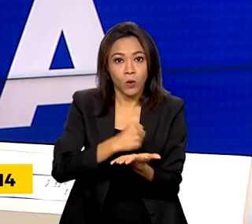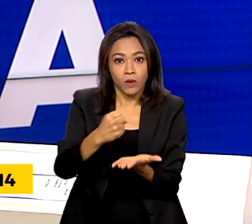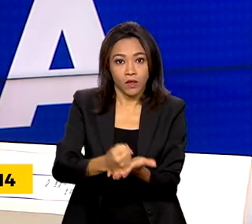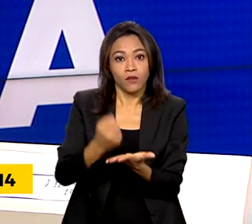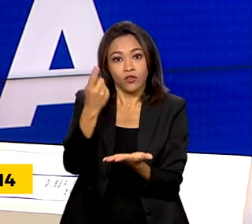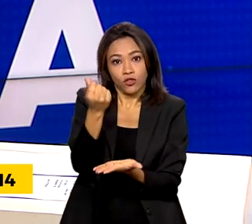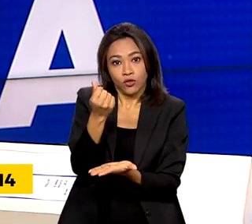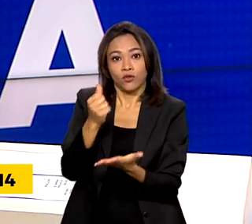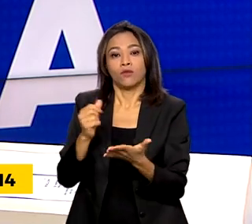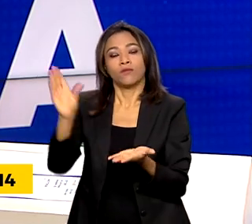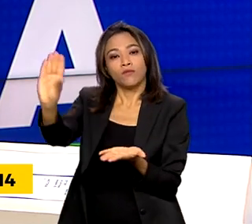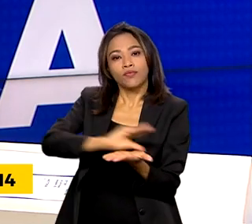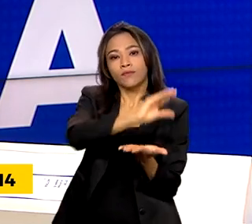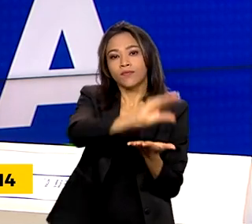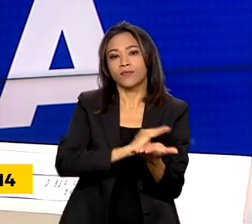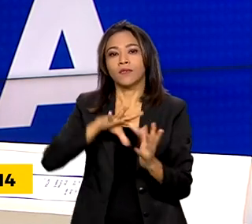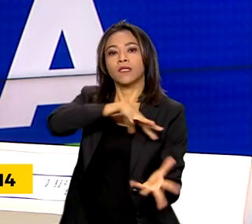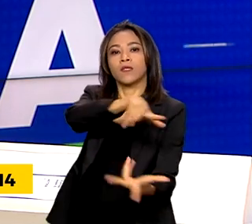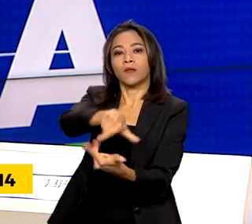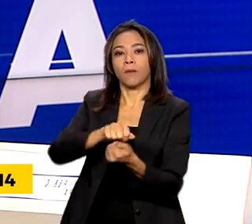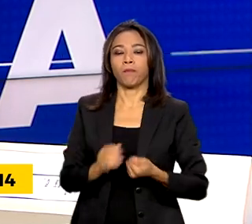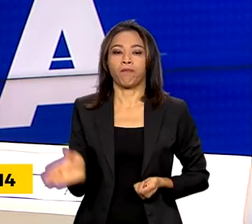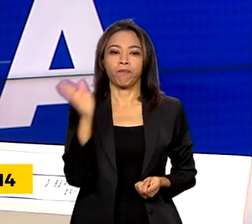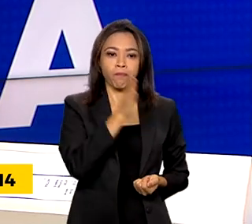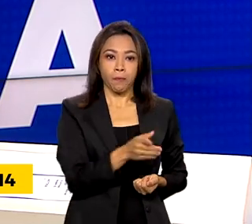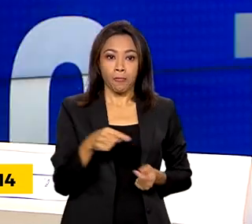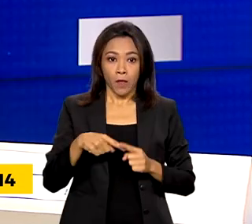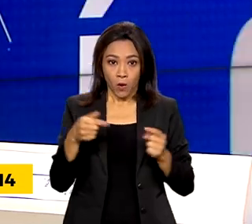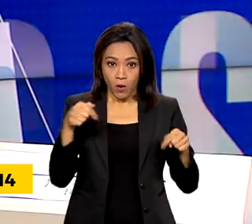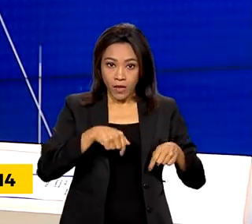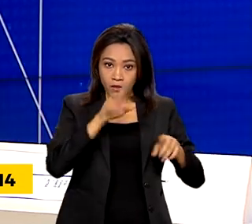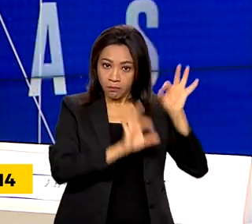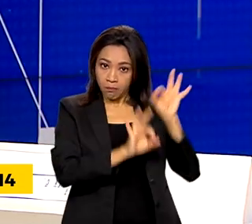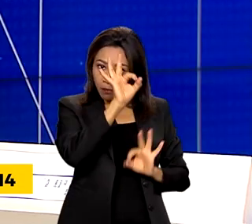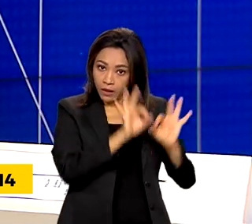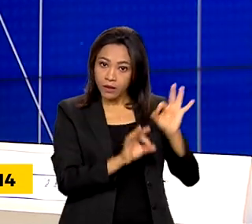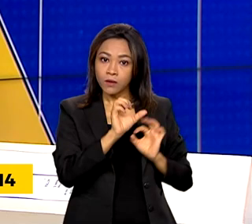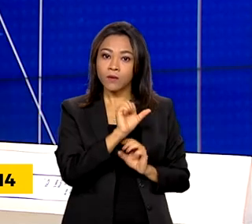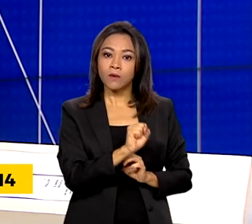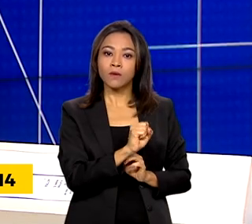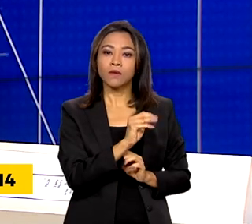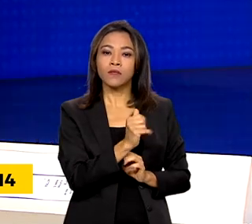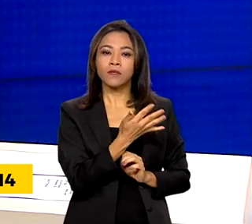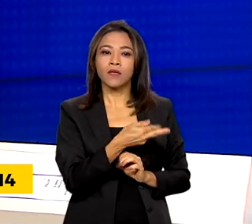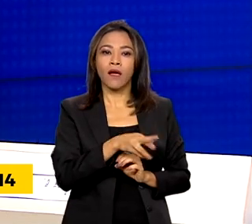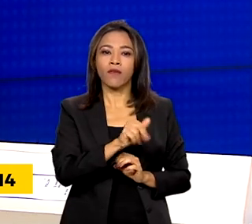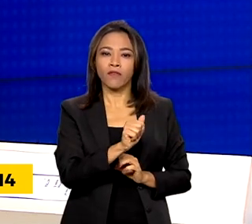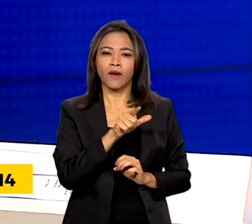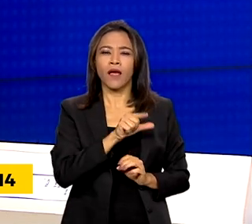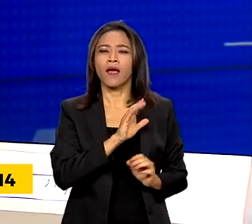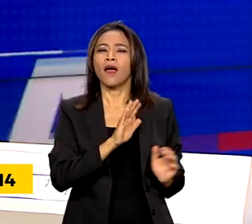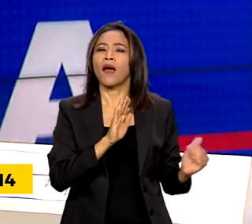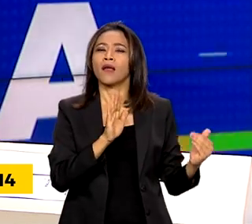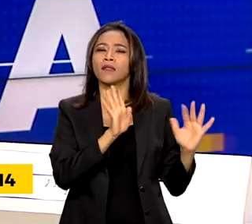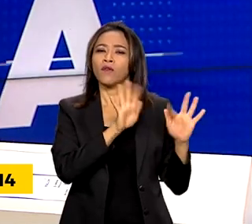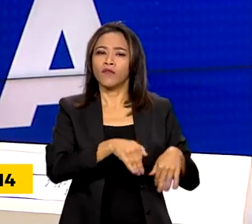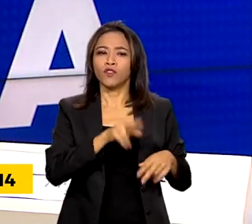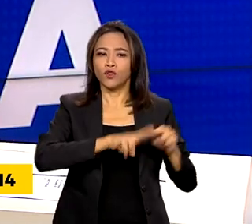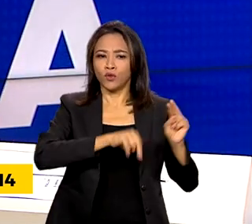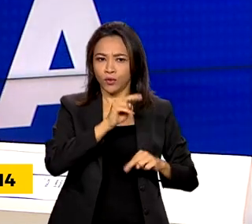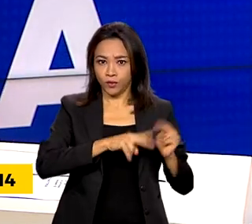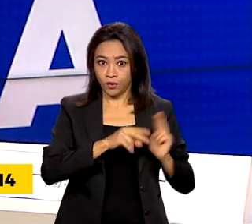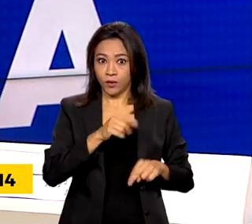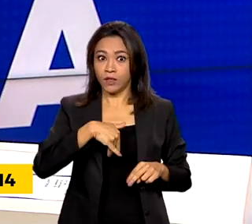O atual Plano Safra segue até o fim de junho e já conta com quase 300 bilhões de reais em